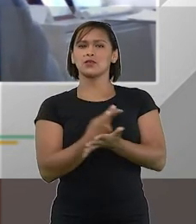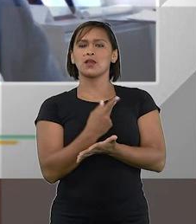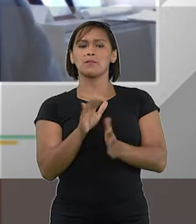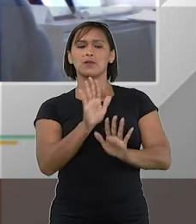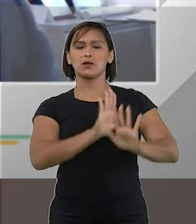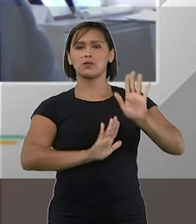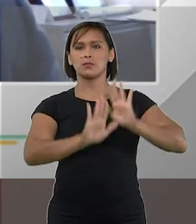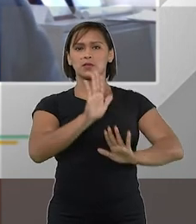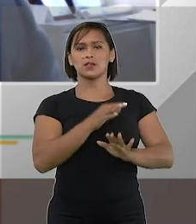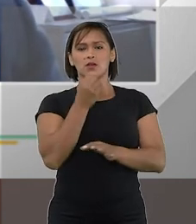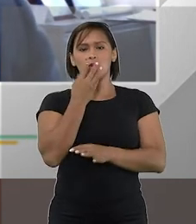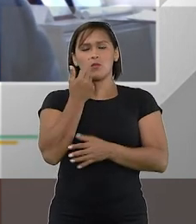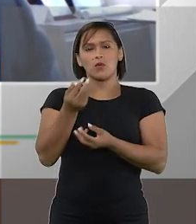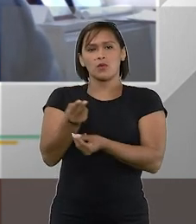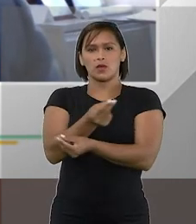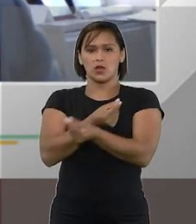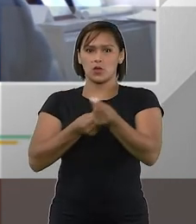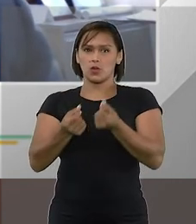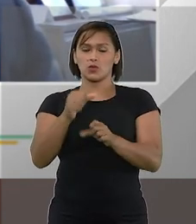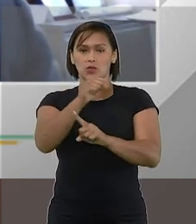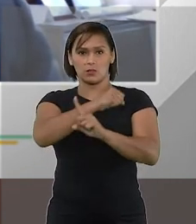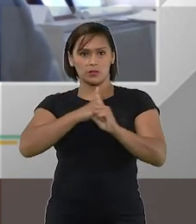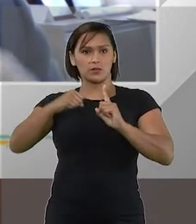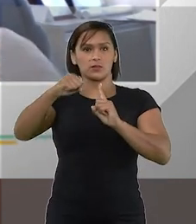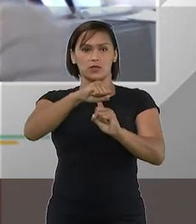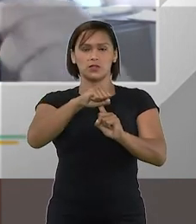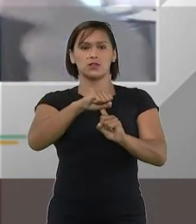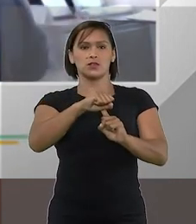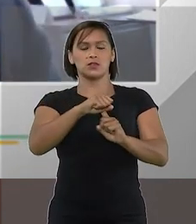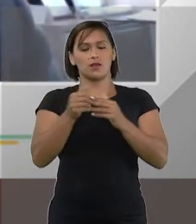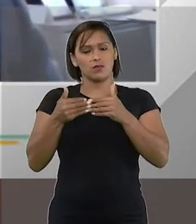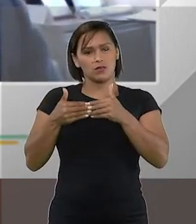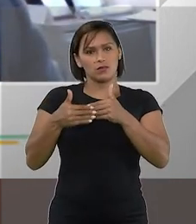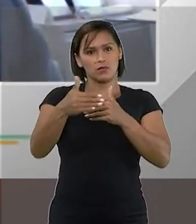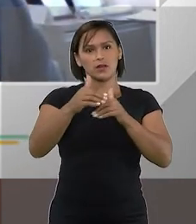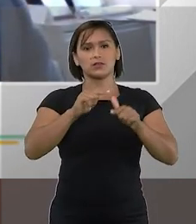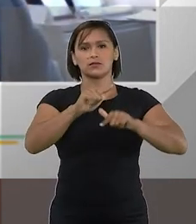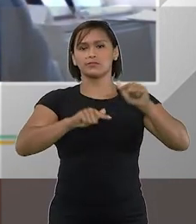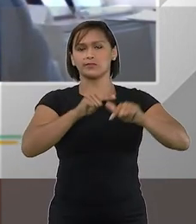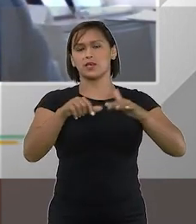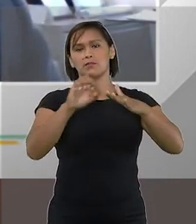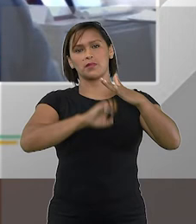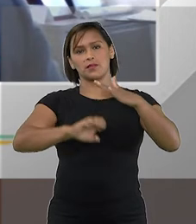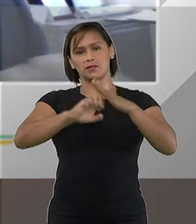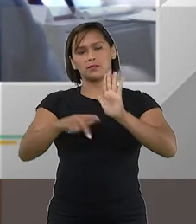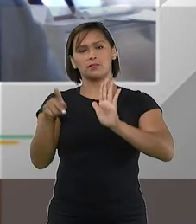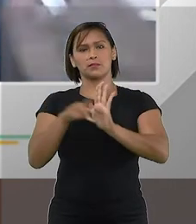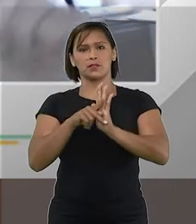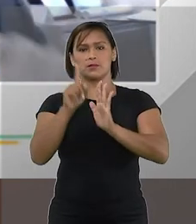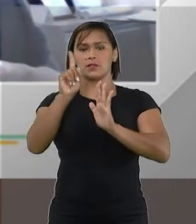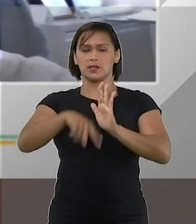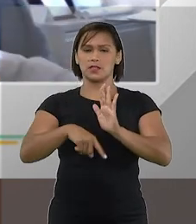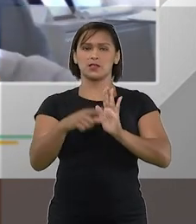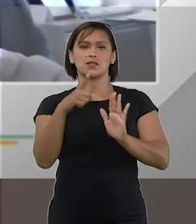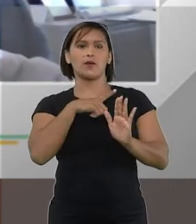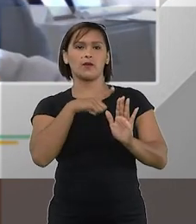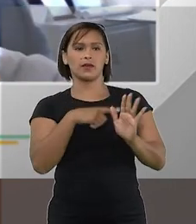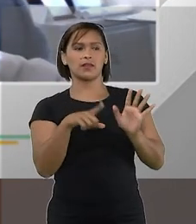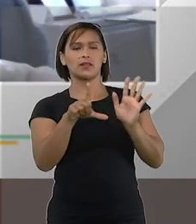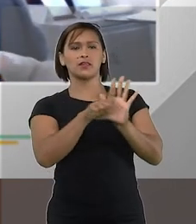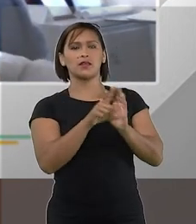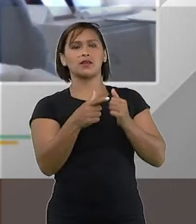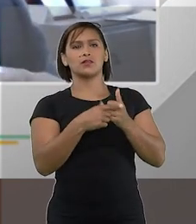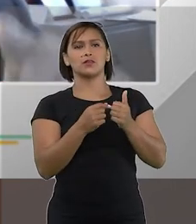para preservar os benefícios econômicos e sociais que decorrem da atividade empresarial isso é o que consta